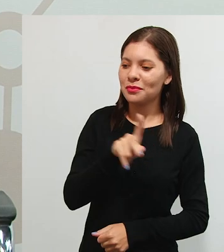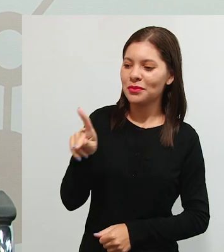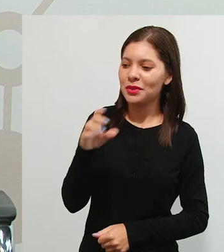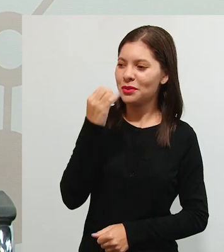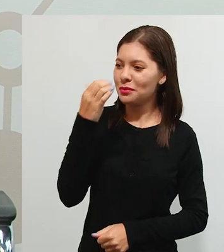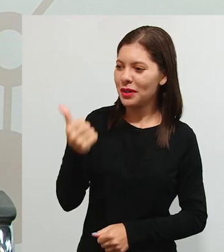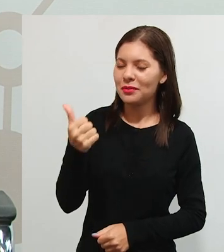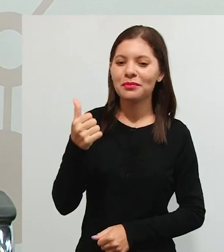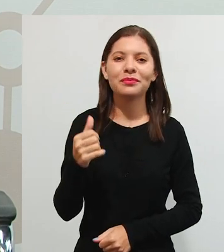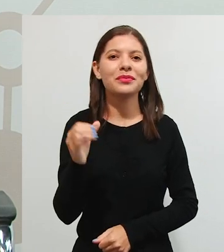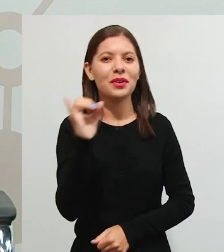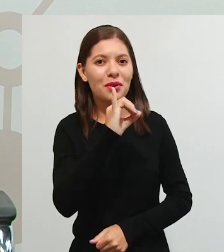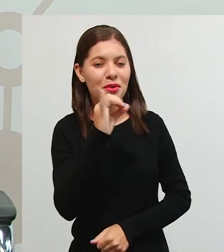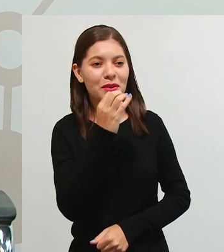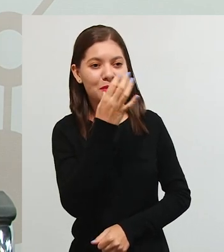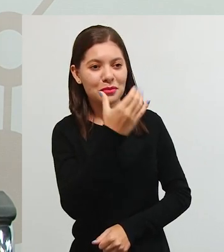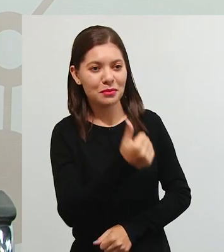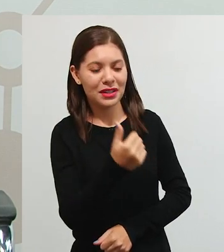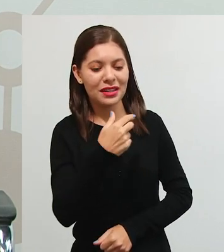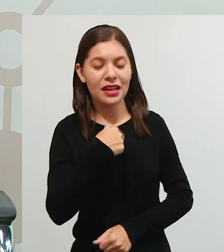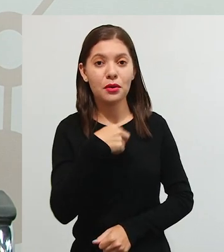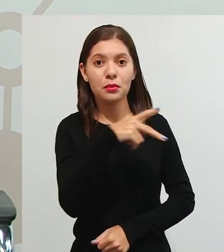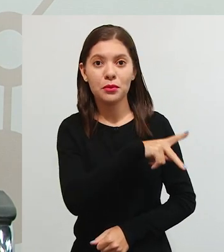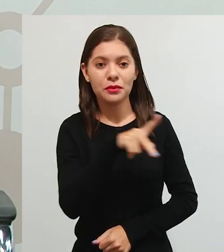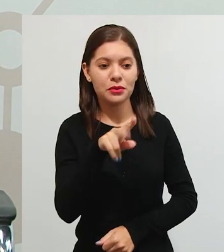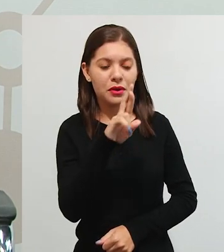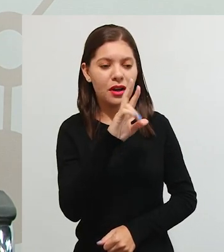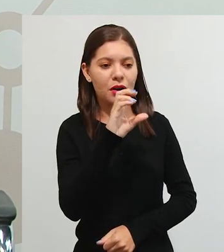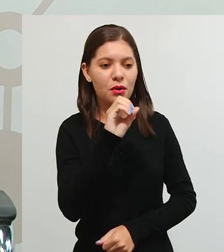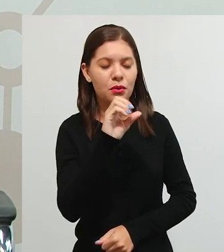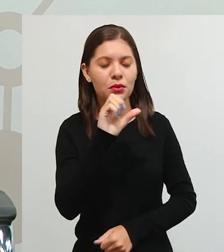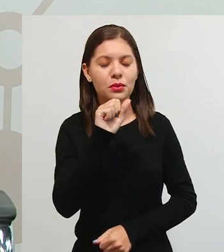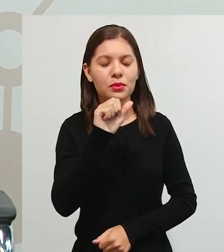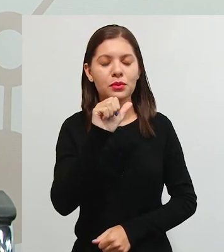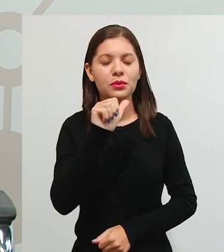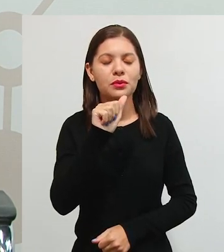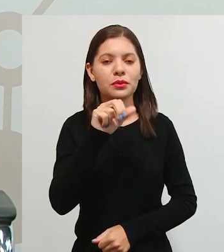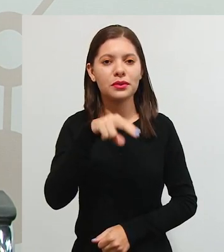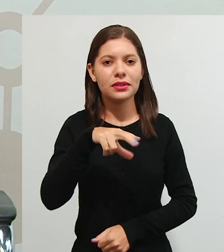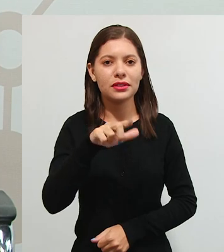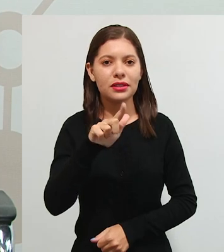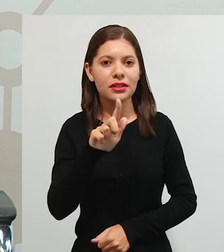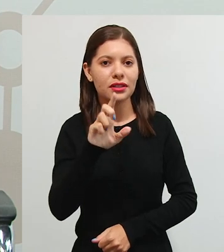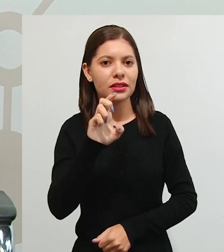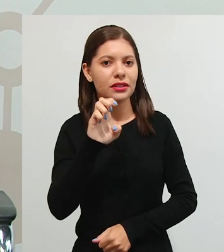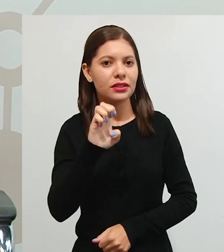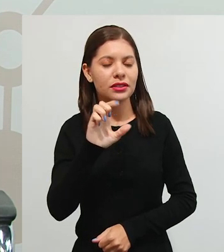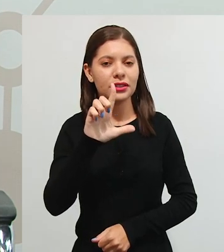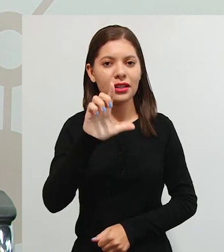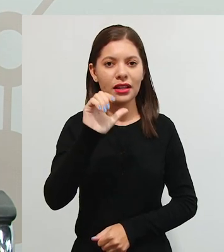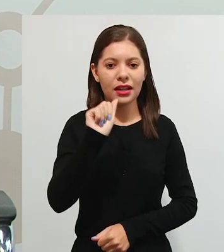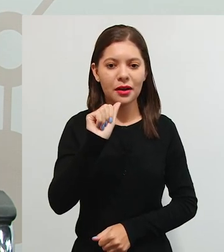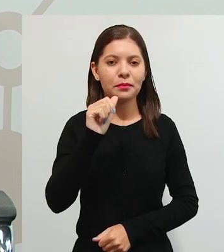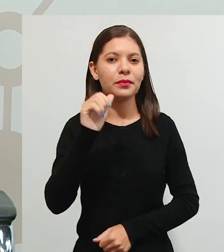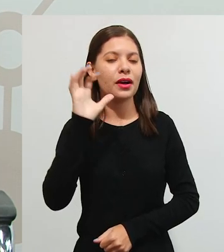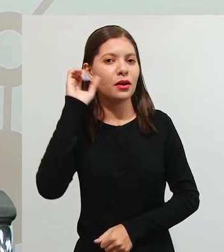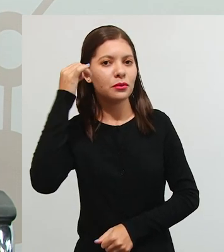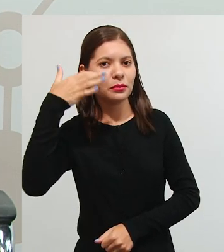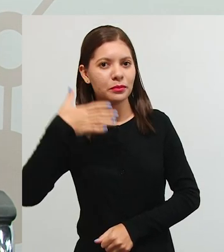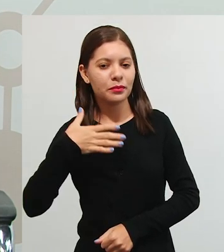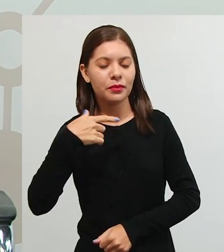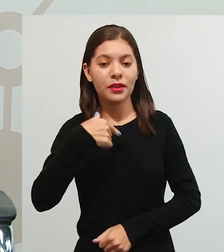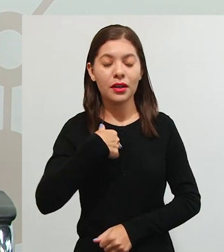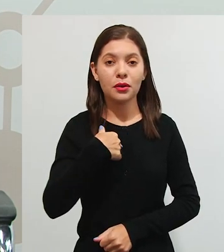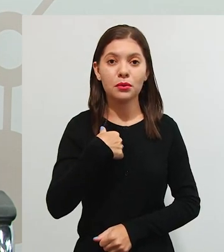você, aluno, aluna. Eu sou a professora Rosângela, vou fazer a minha autodescrição.